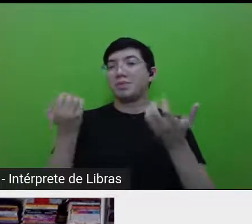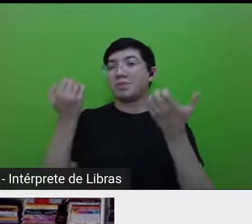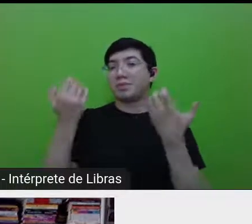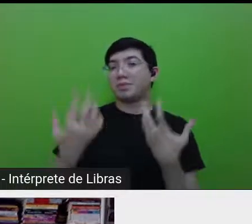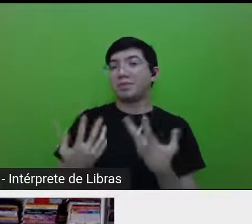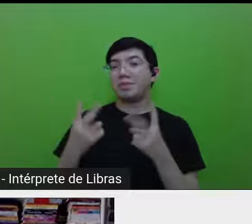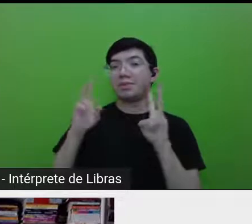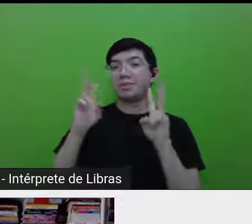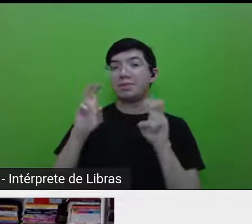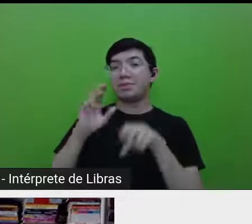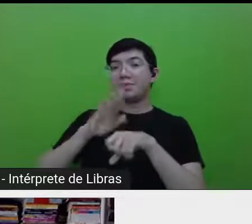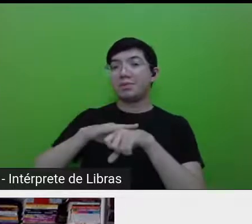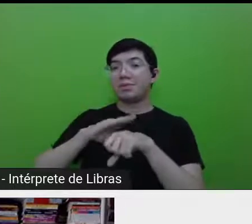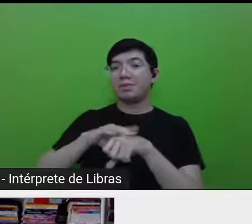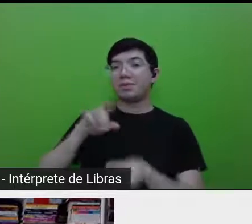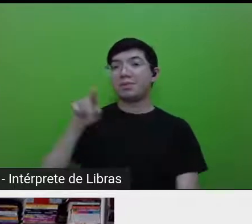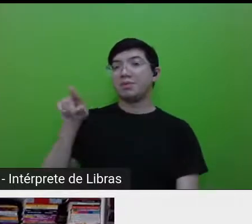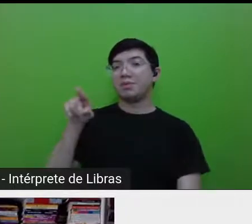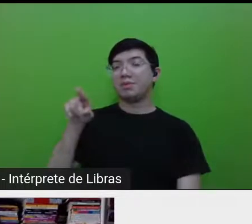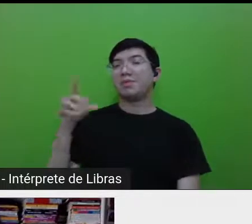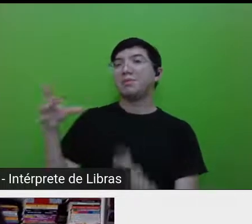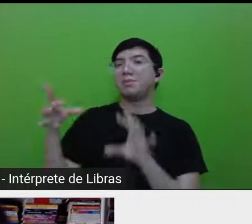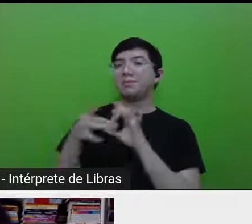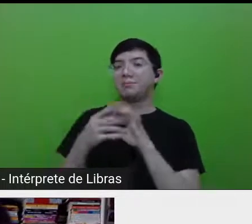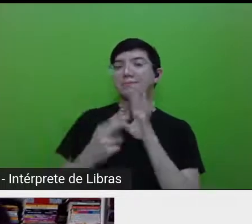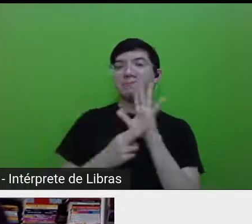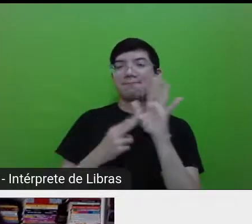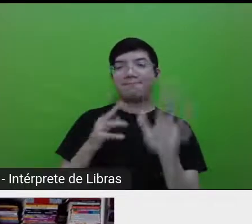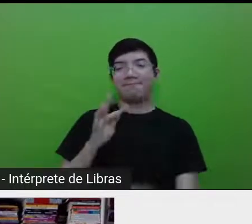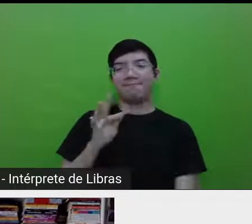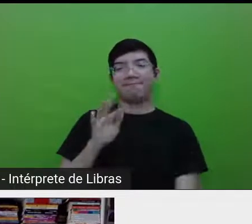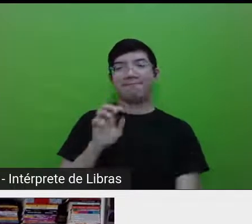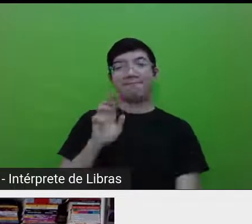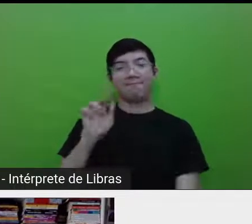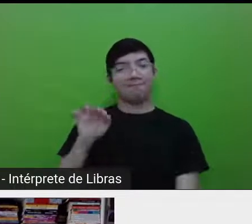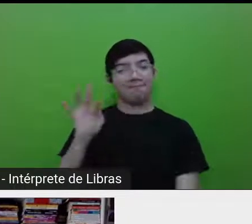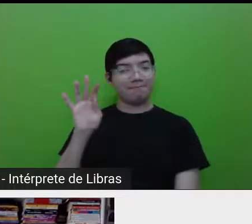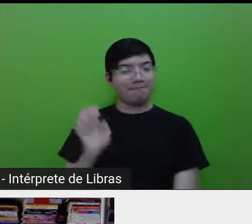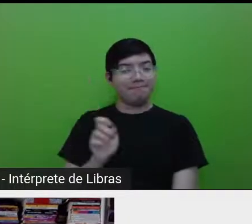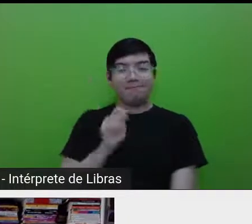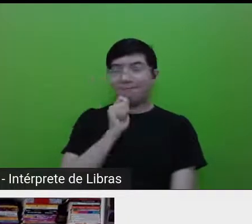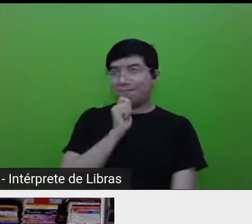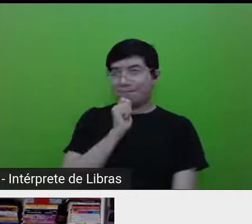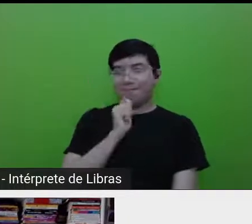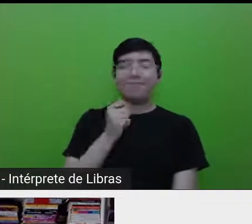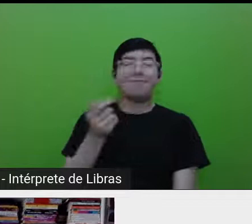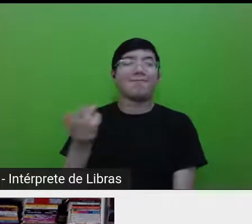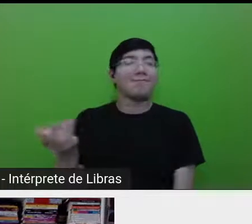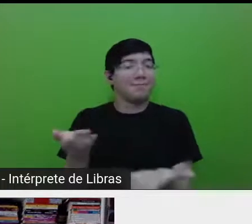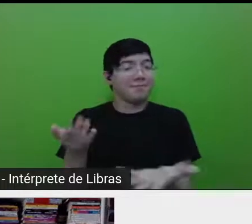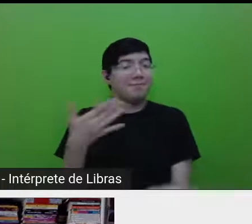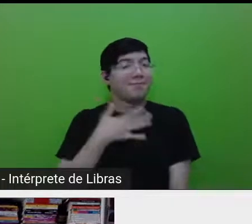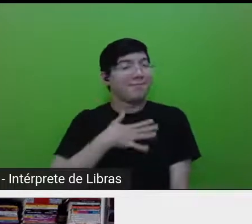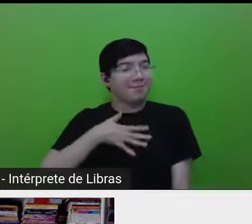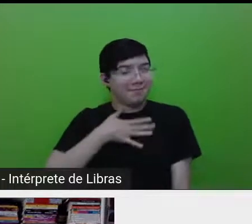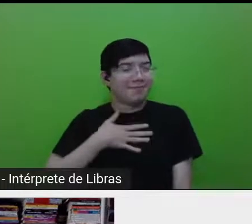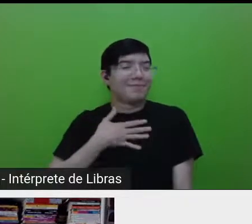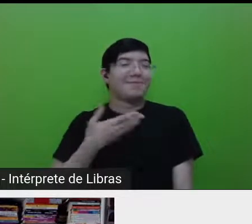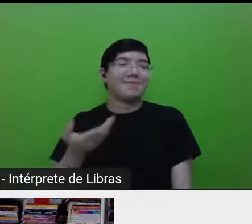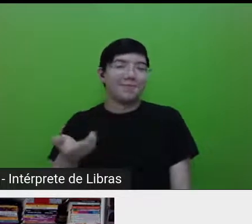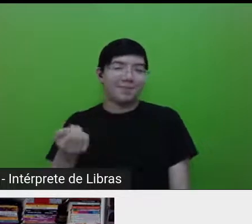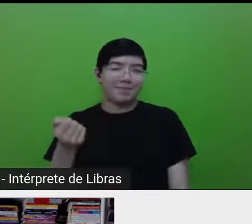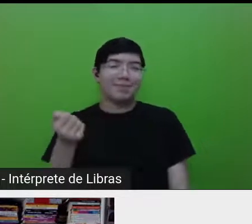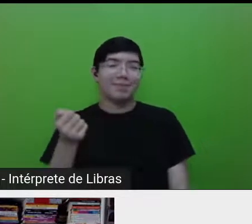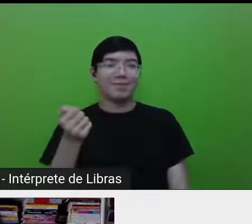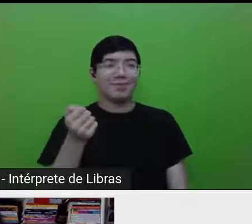assim, um caldeirão, acho que me desmarginou agora. Que maravilha! É isso,